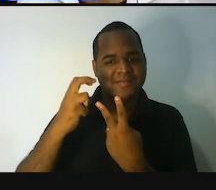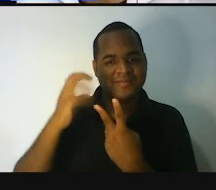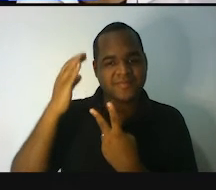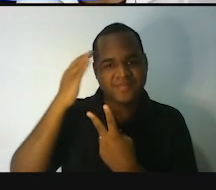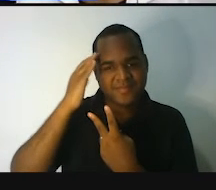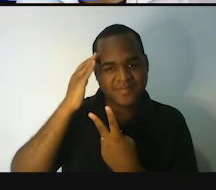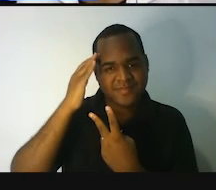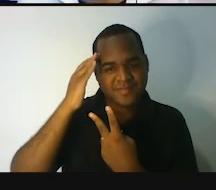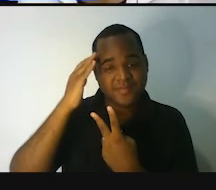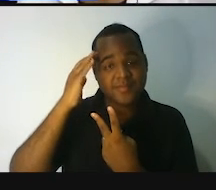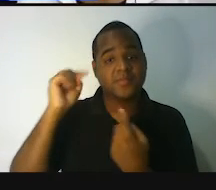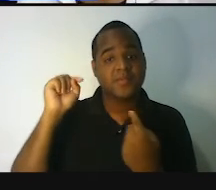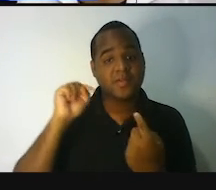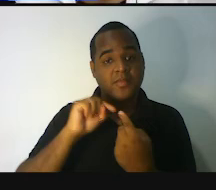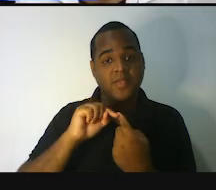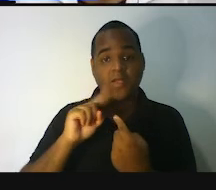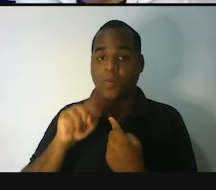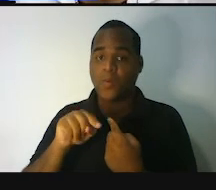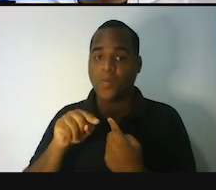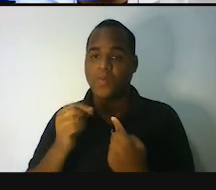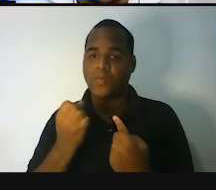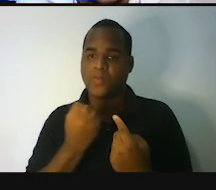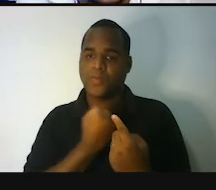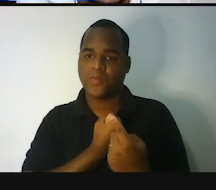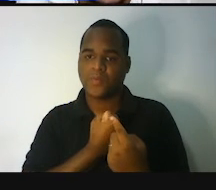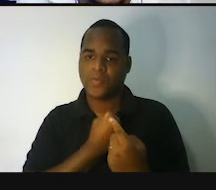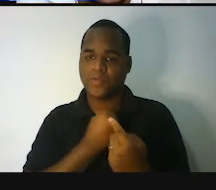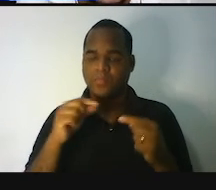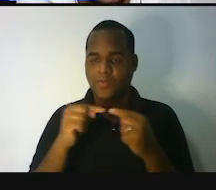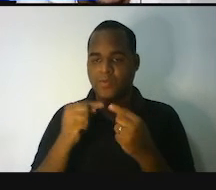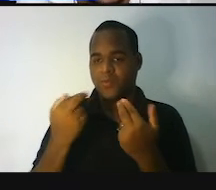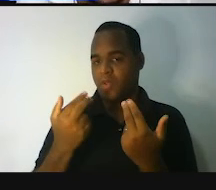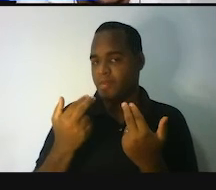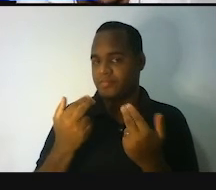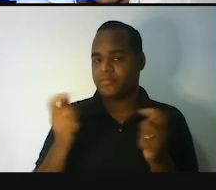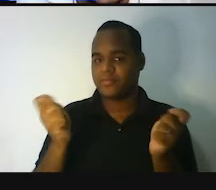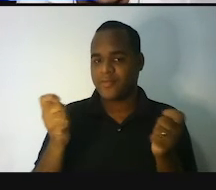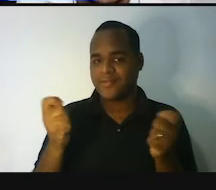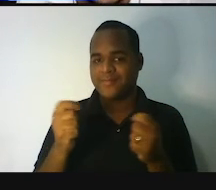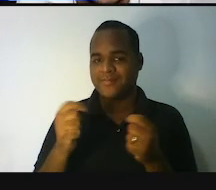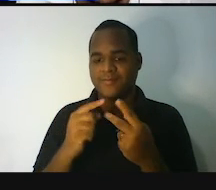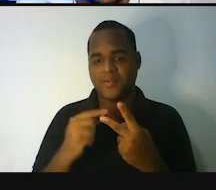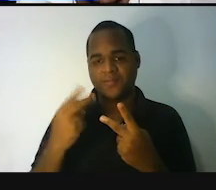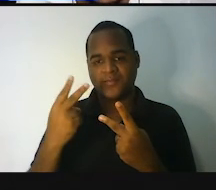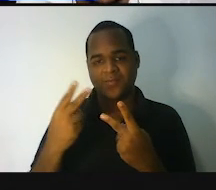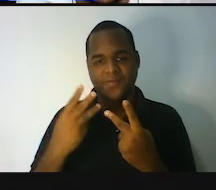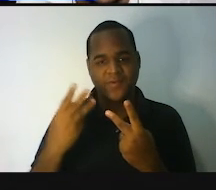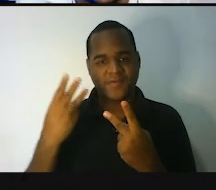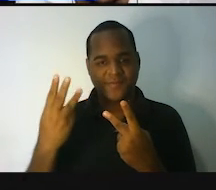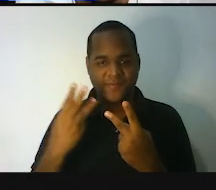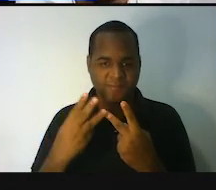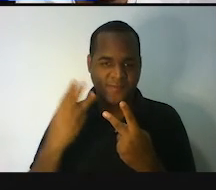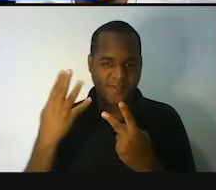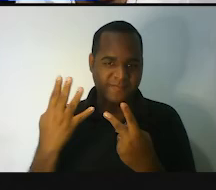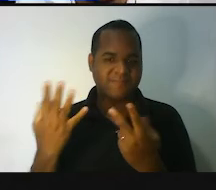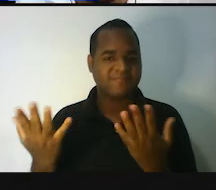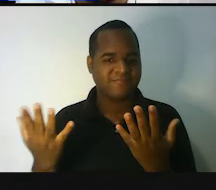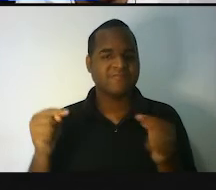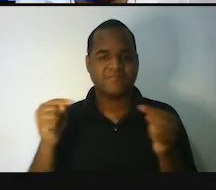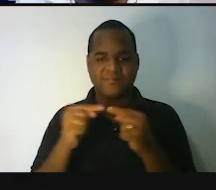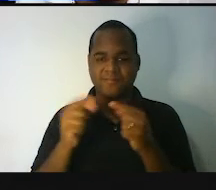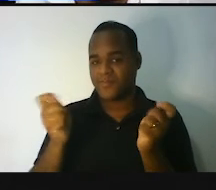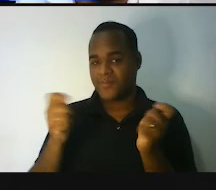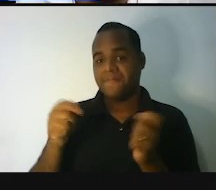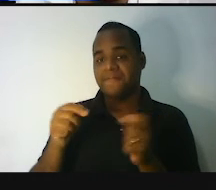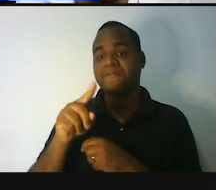Potenciação é quando você multiplica números iguais. Percebeu que eu só tô multiplicando o número um aqui, ó. O número um, vezes